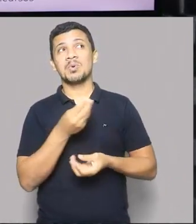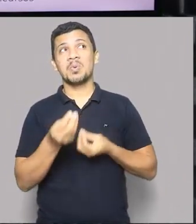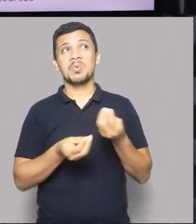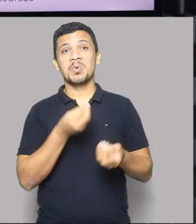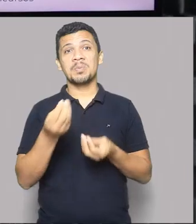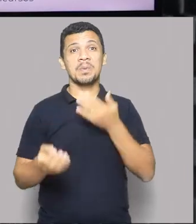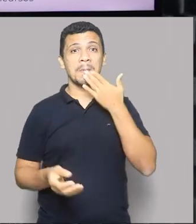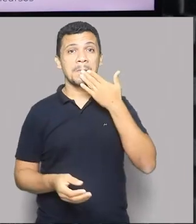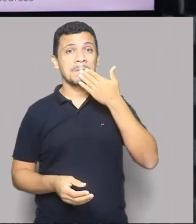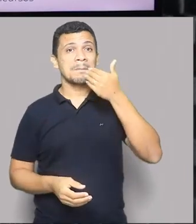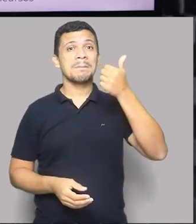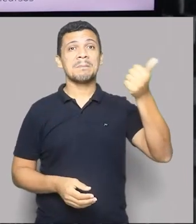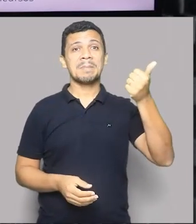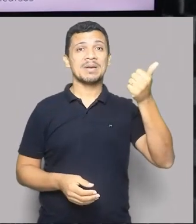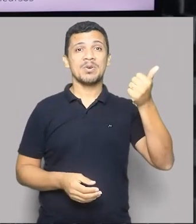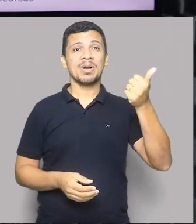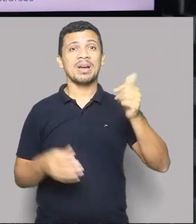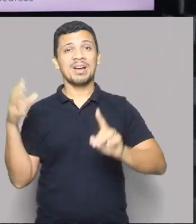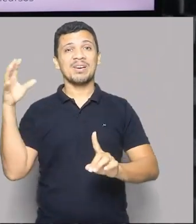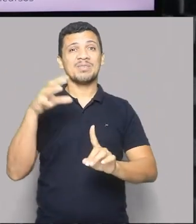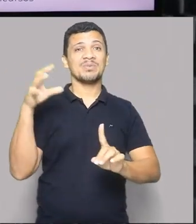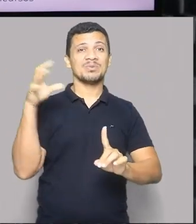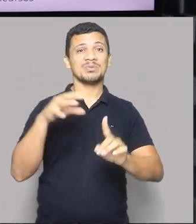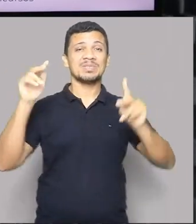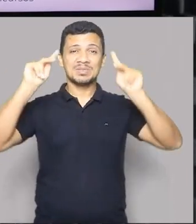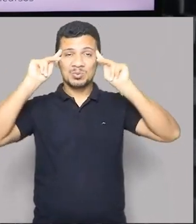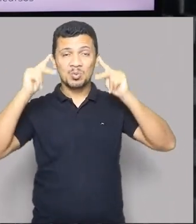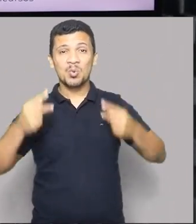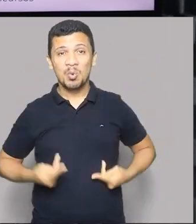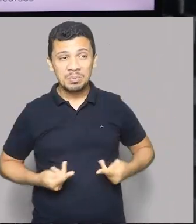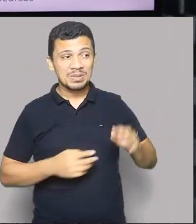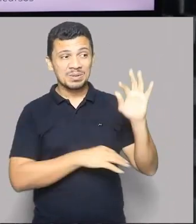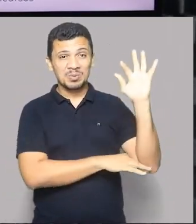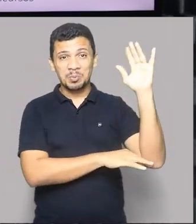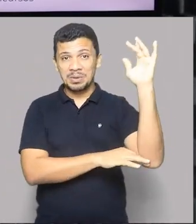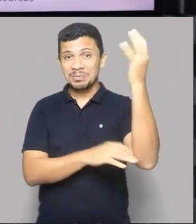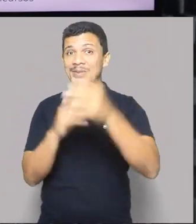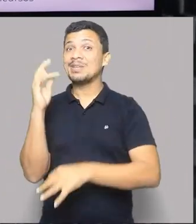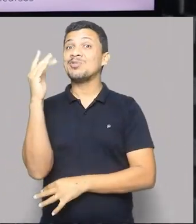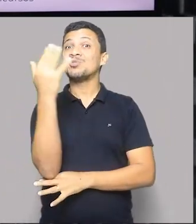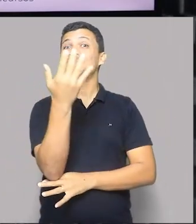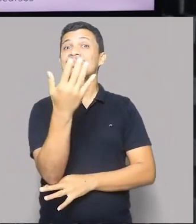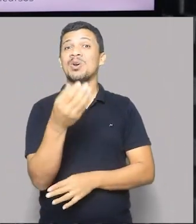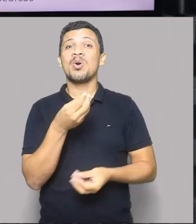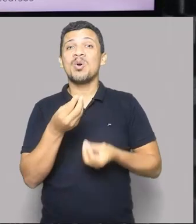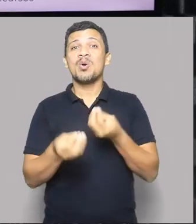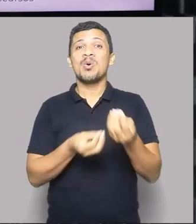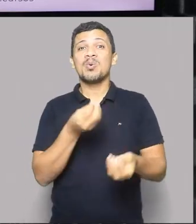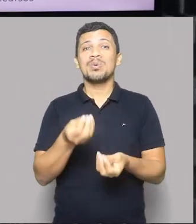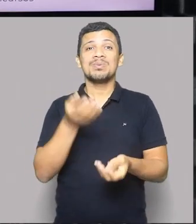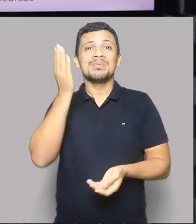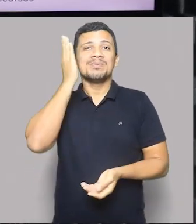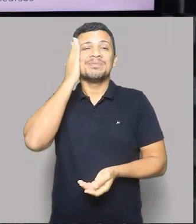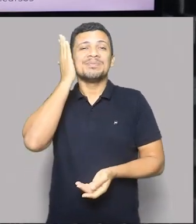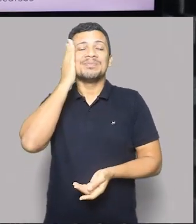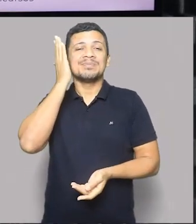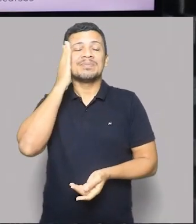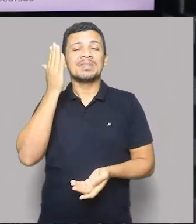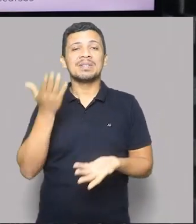minimizar os efeitos da ação antropogênica, lógico que nós temos que entender aonde dentro